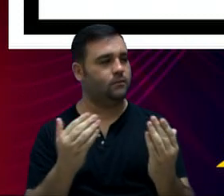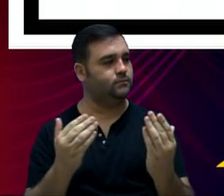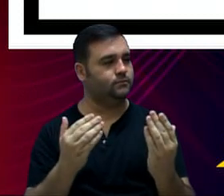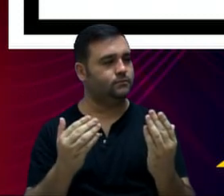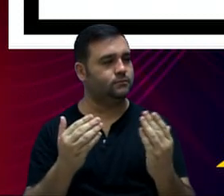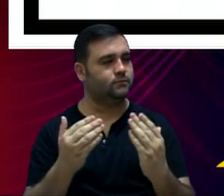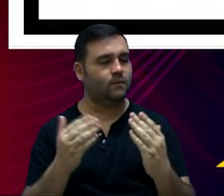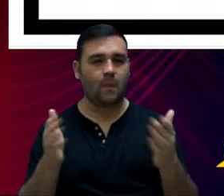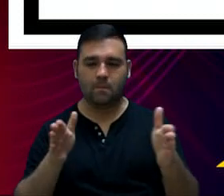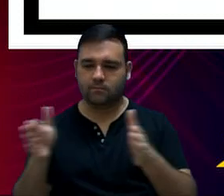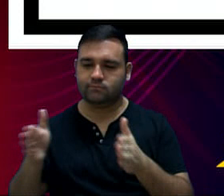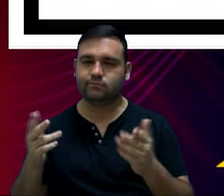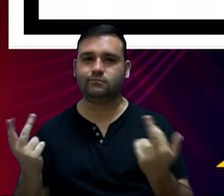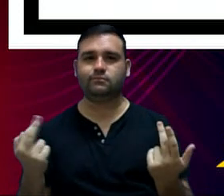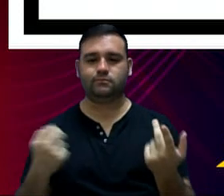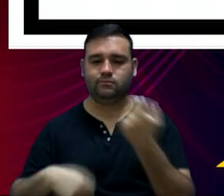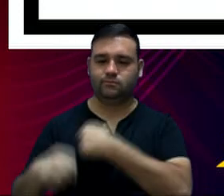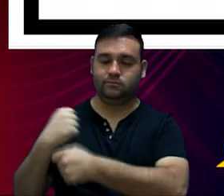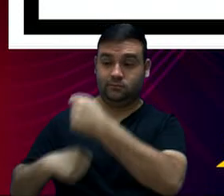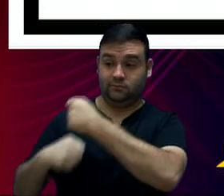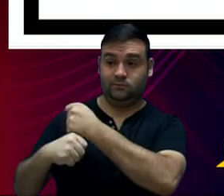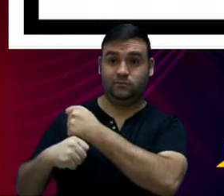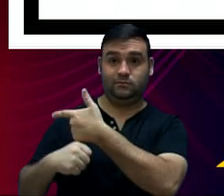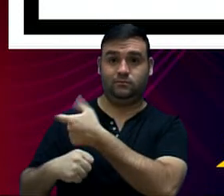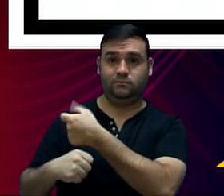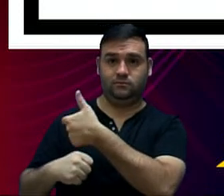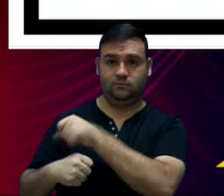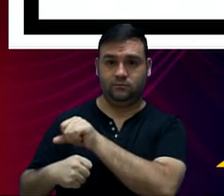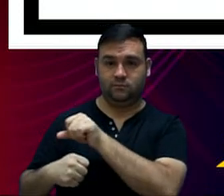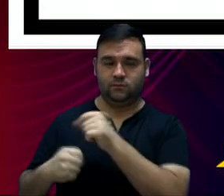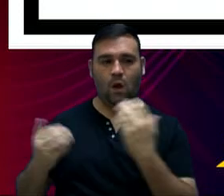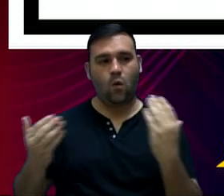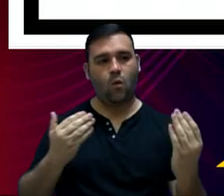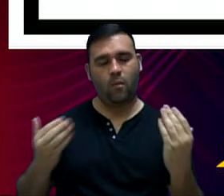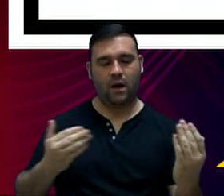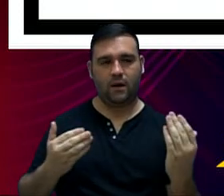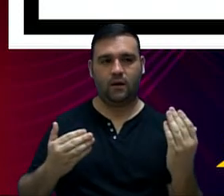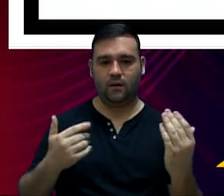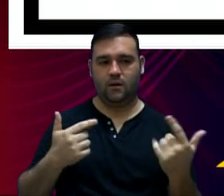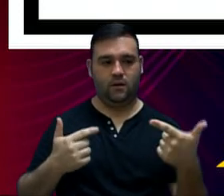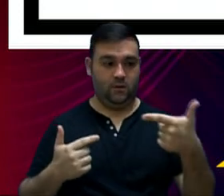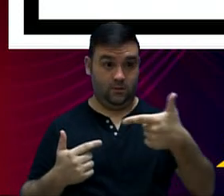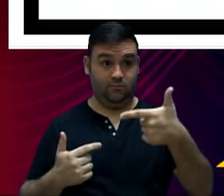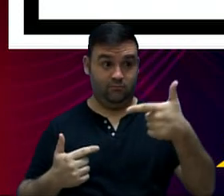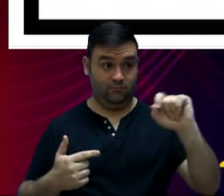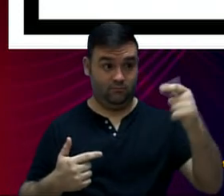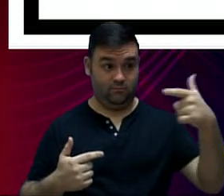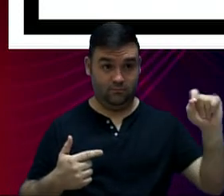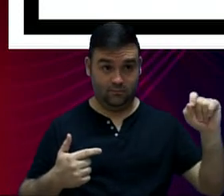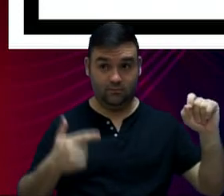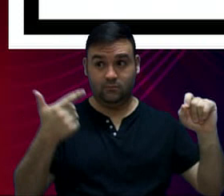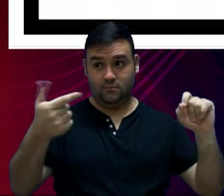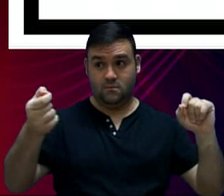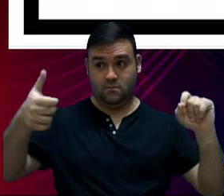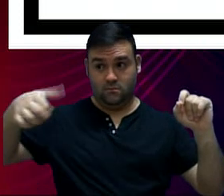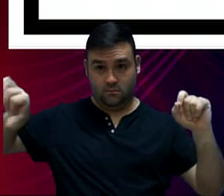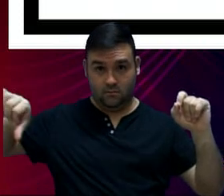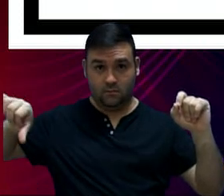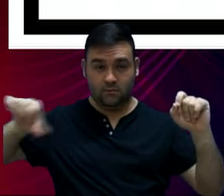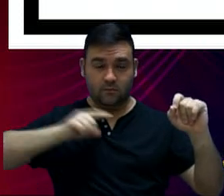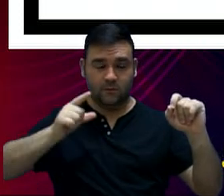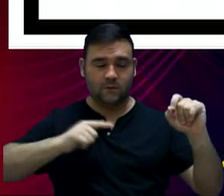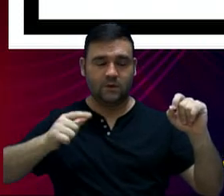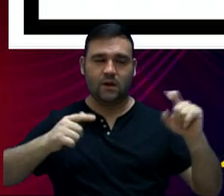com o mesmo período de 2019. Então, comparando a realização da receita primária, terceiro